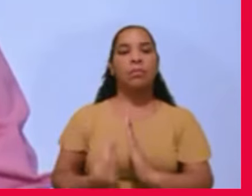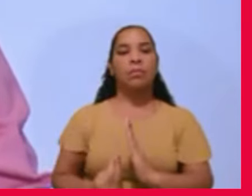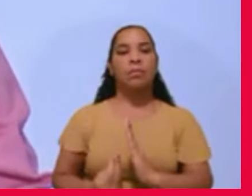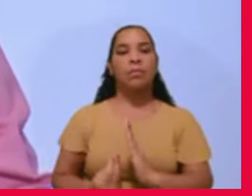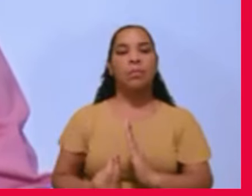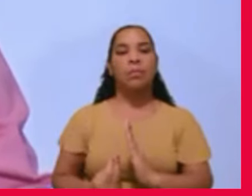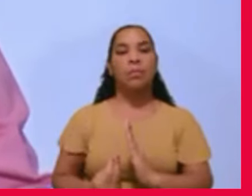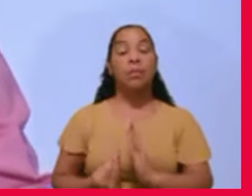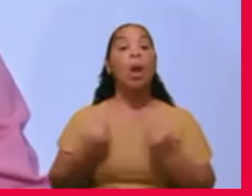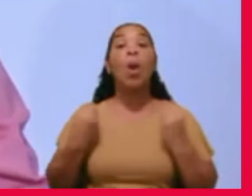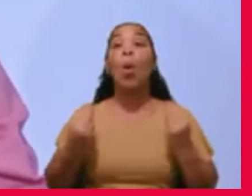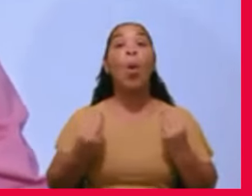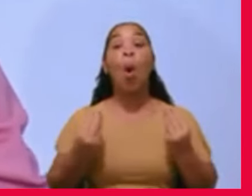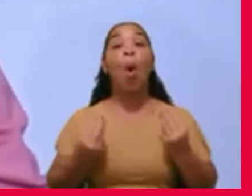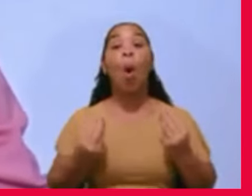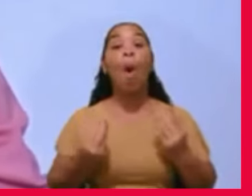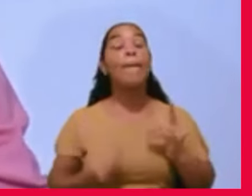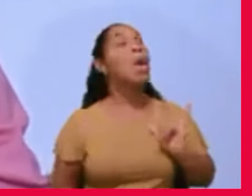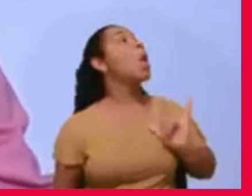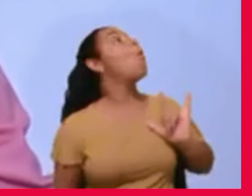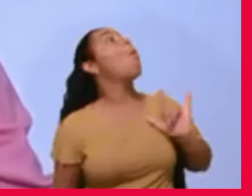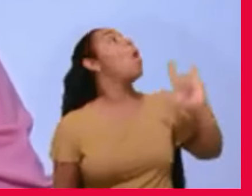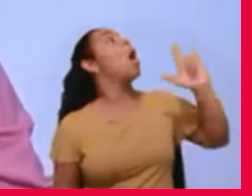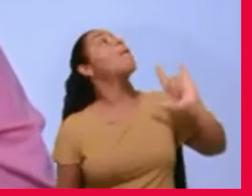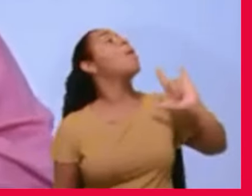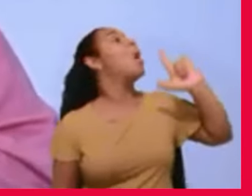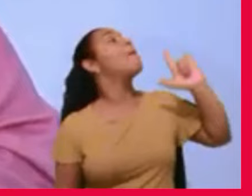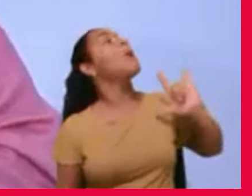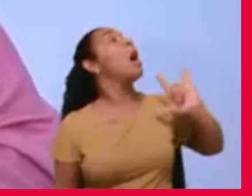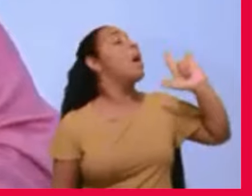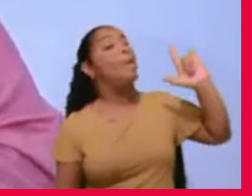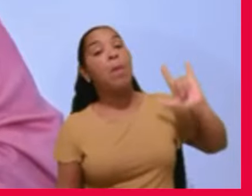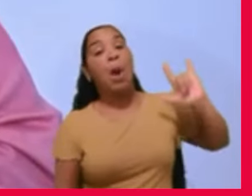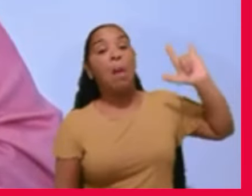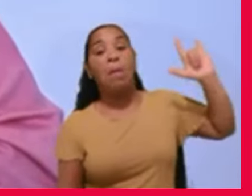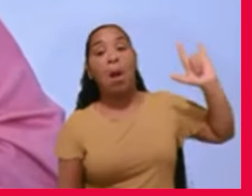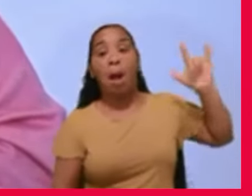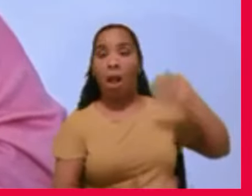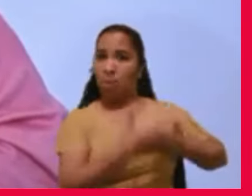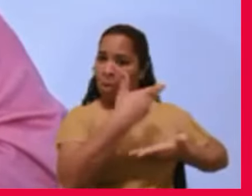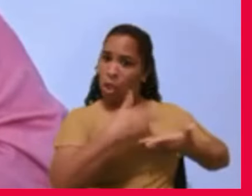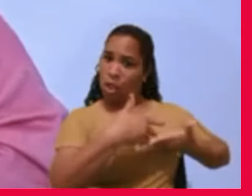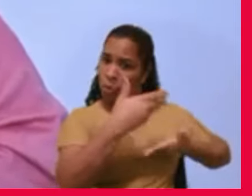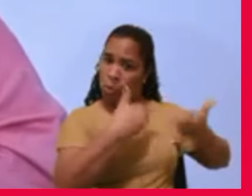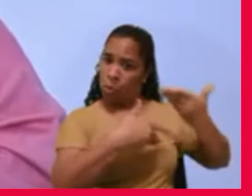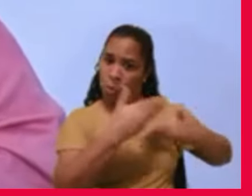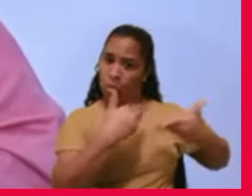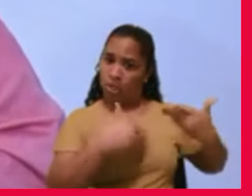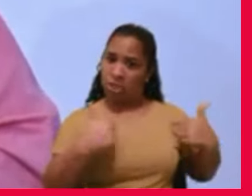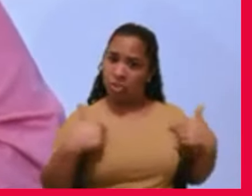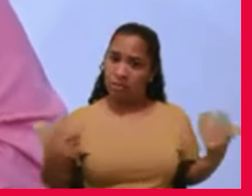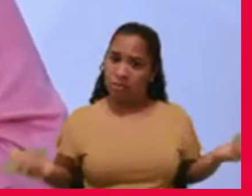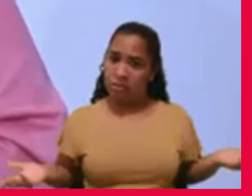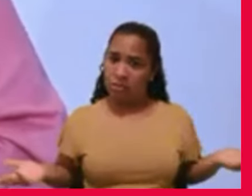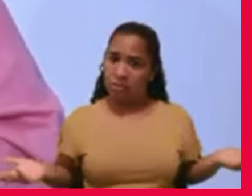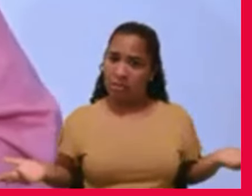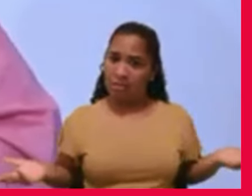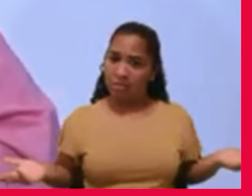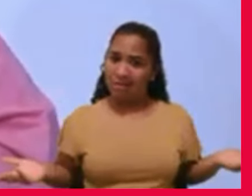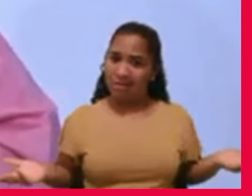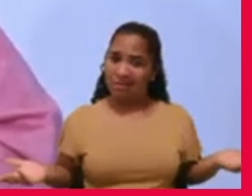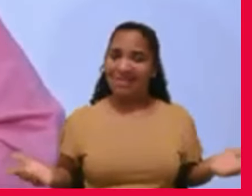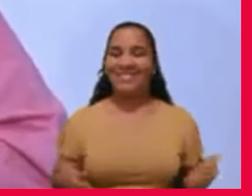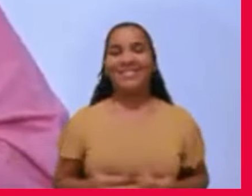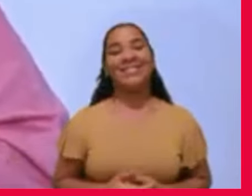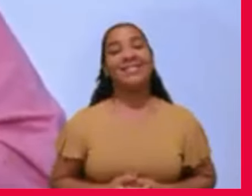eu amo tanto a ele? E ele não cuida de mim. Fico tendo esses sonhos. E, então, me deu